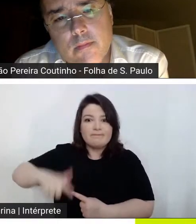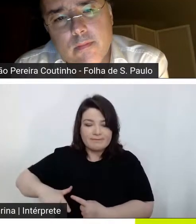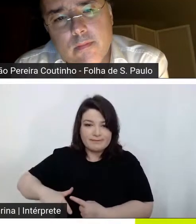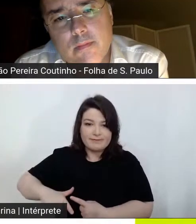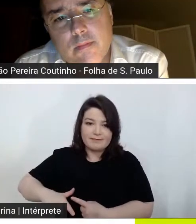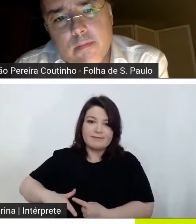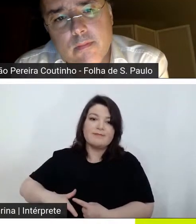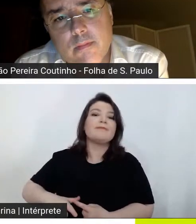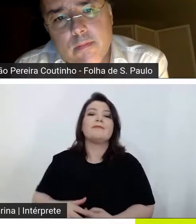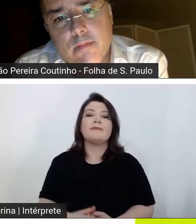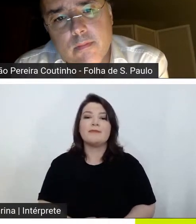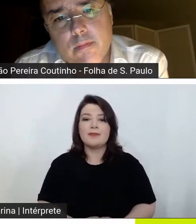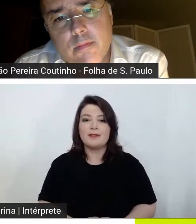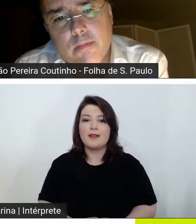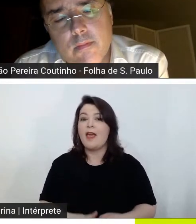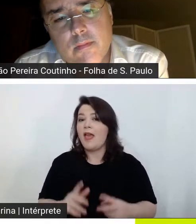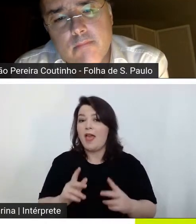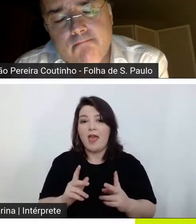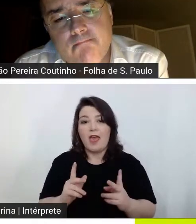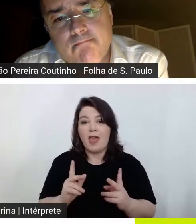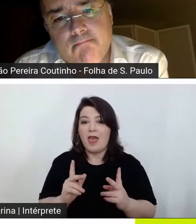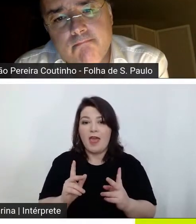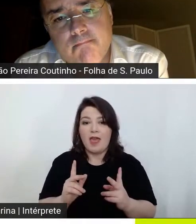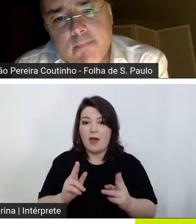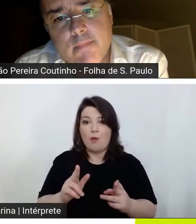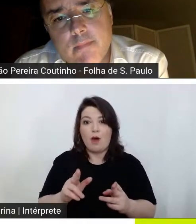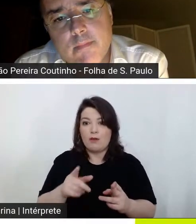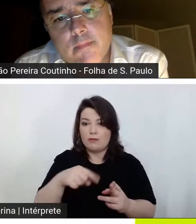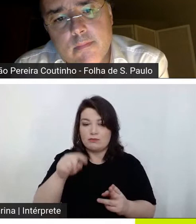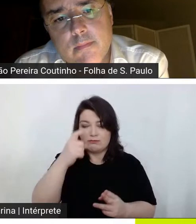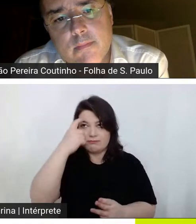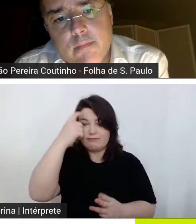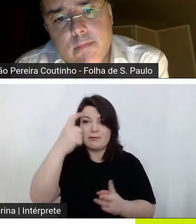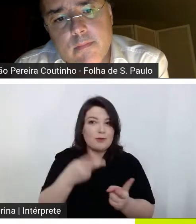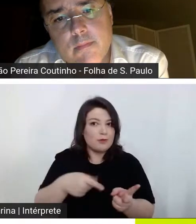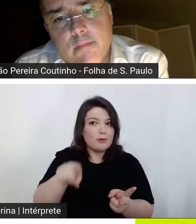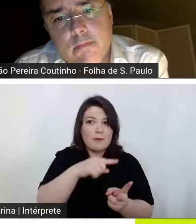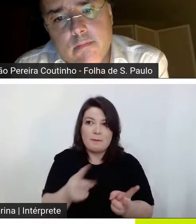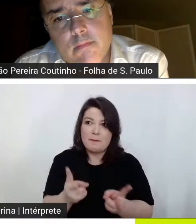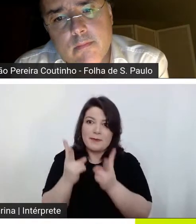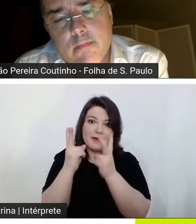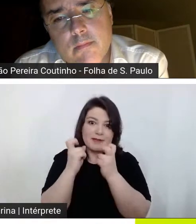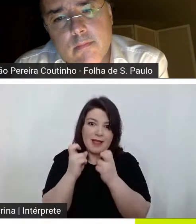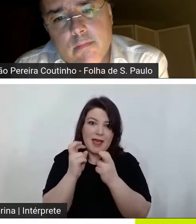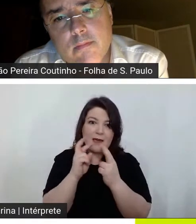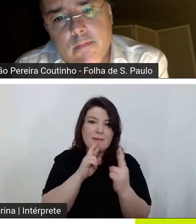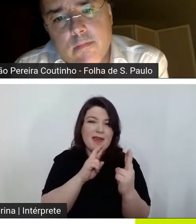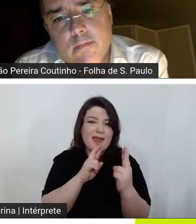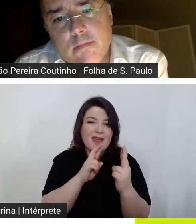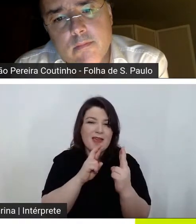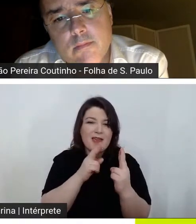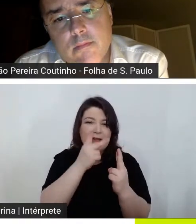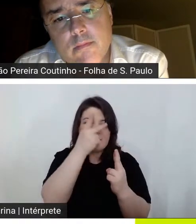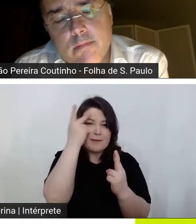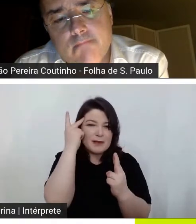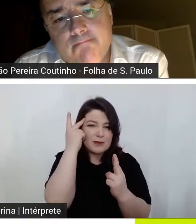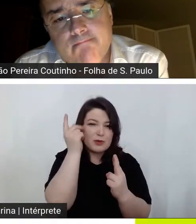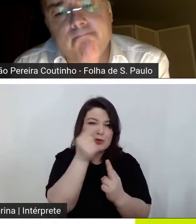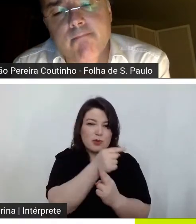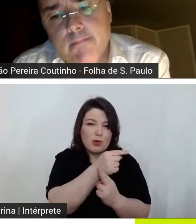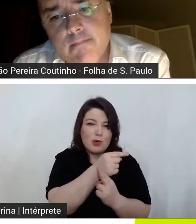essencialmente isso isso que a gente percebe na relação com o indivíduo que funciona